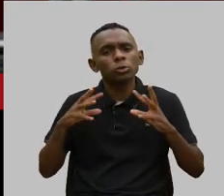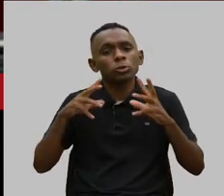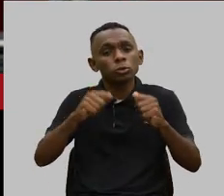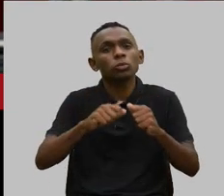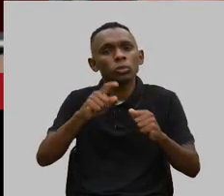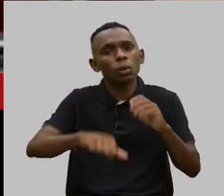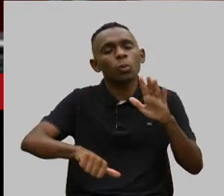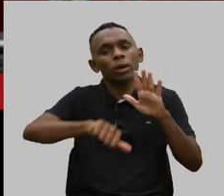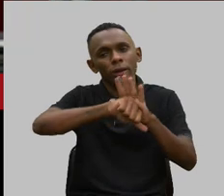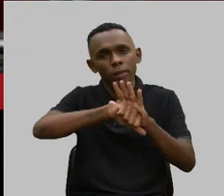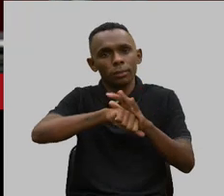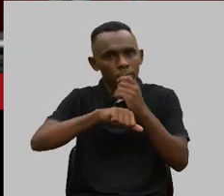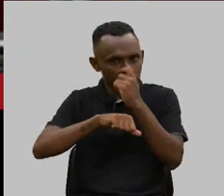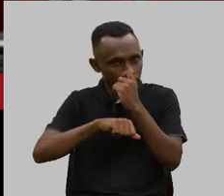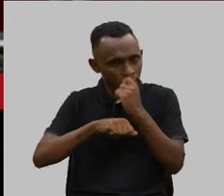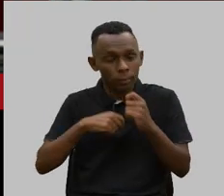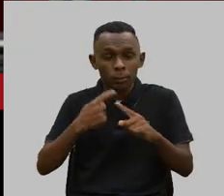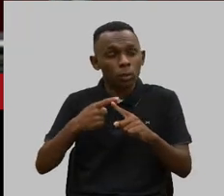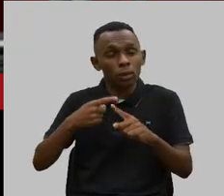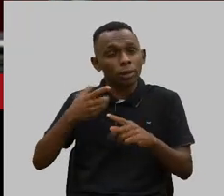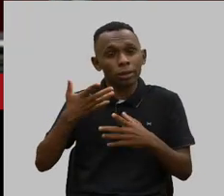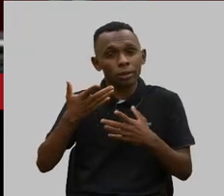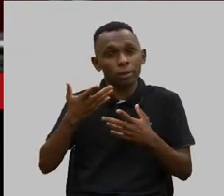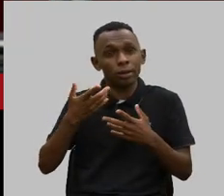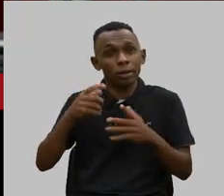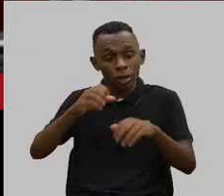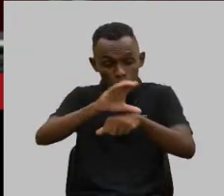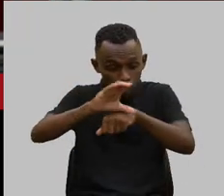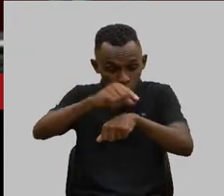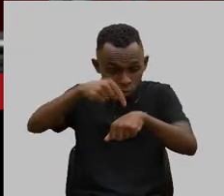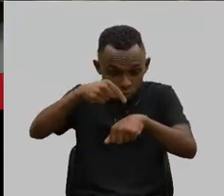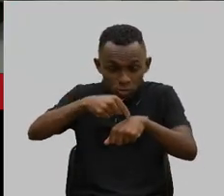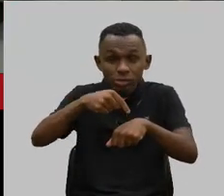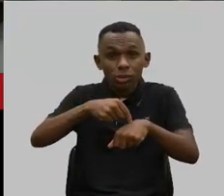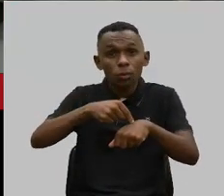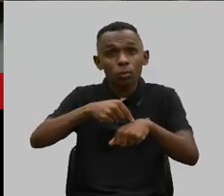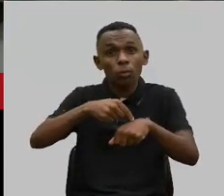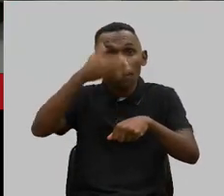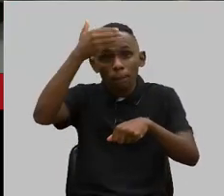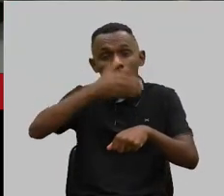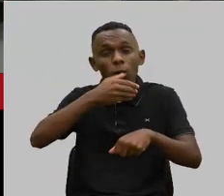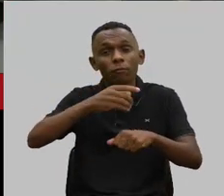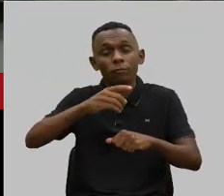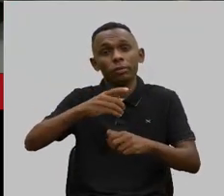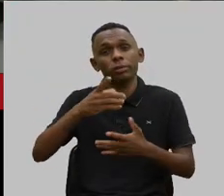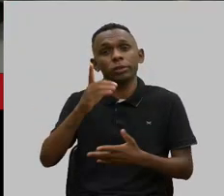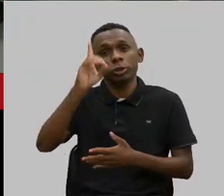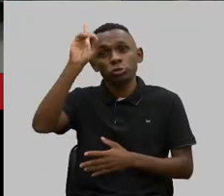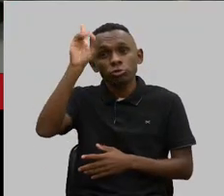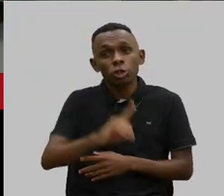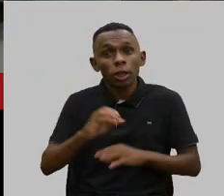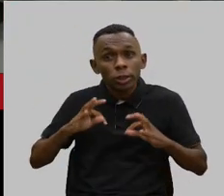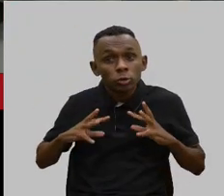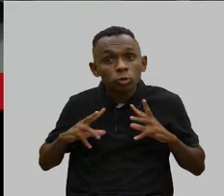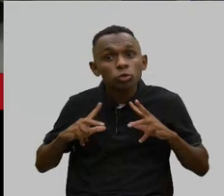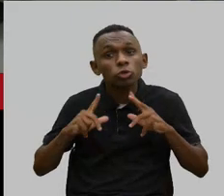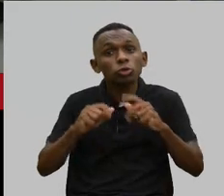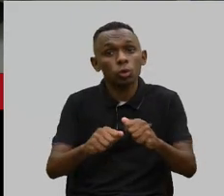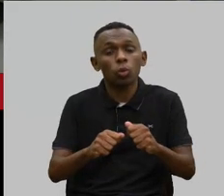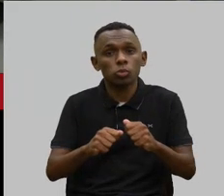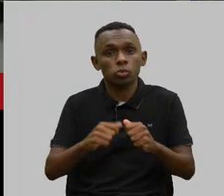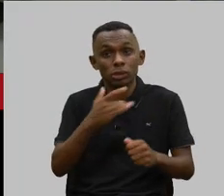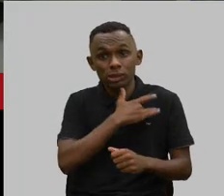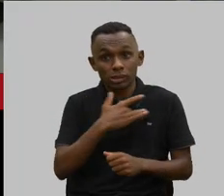muito grande. porque, como o doutor Renato falou, está lá na Constituição, direito de todos. A saúde é um